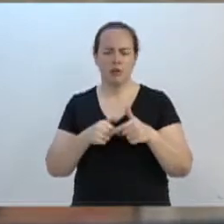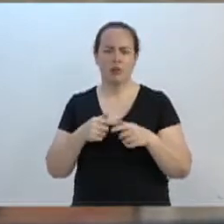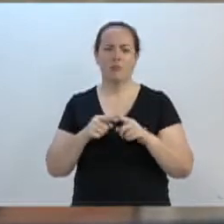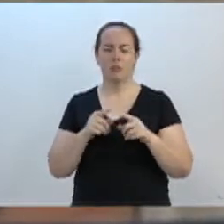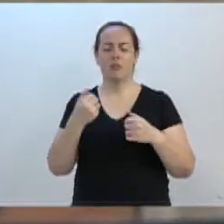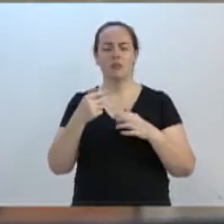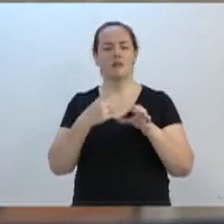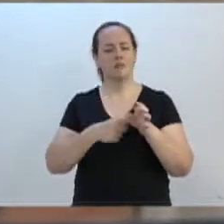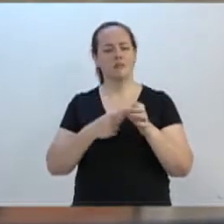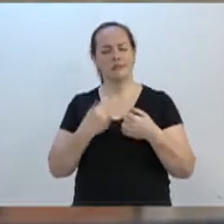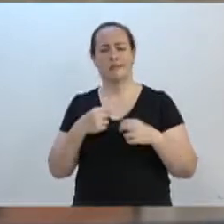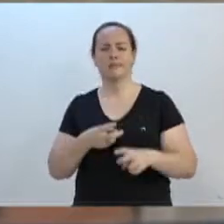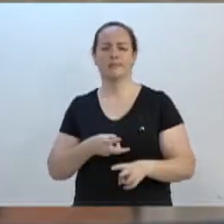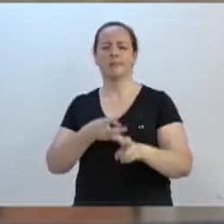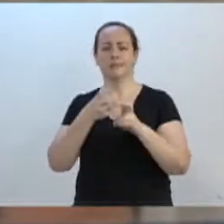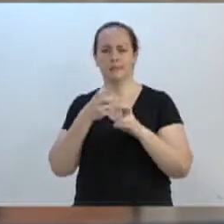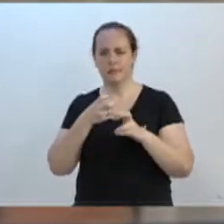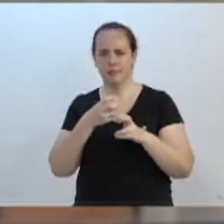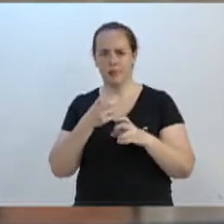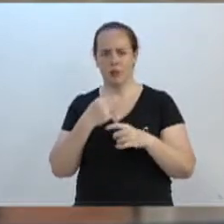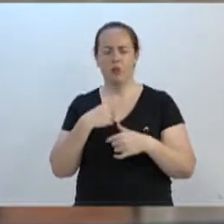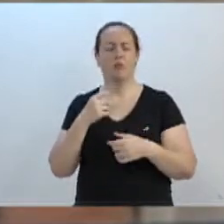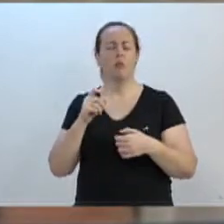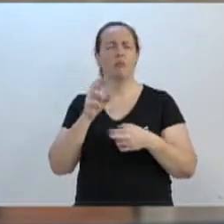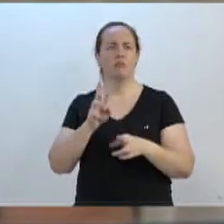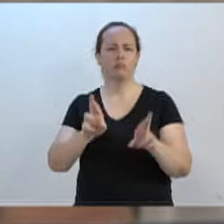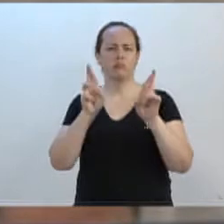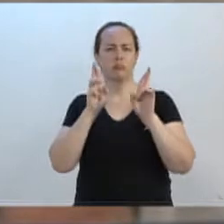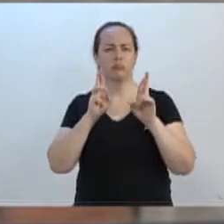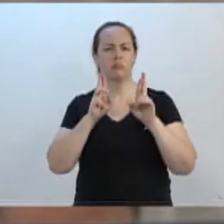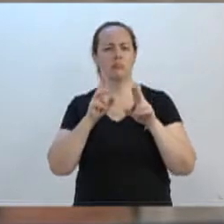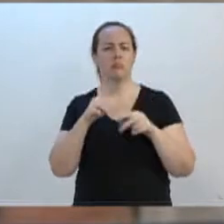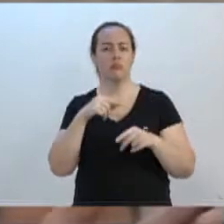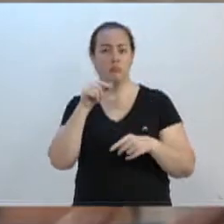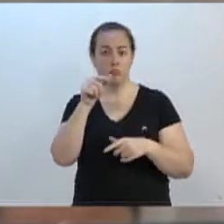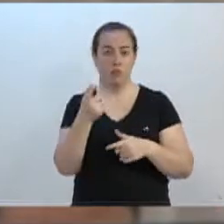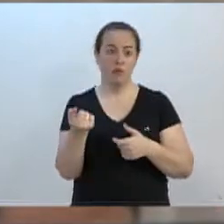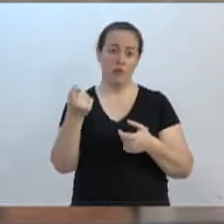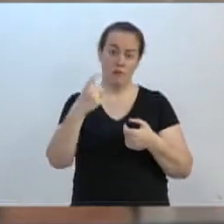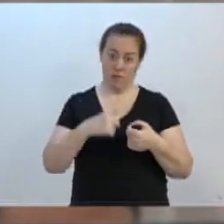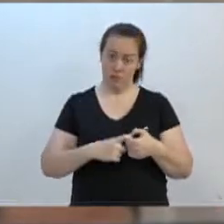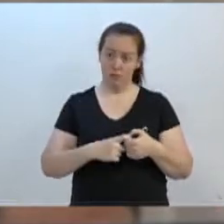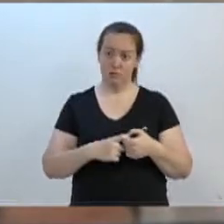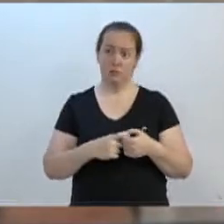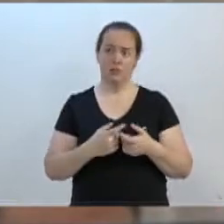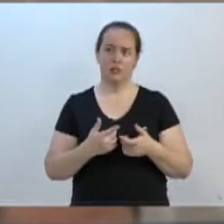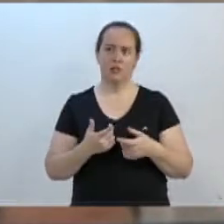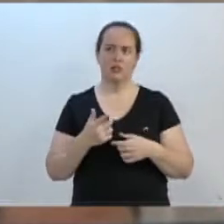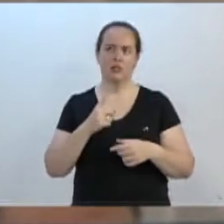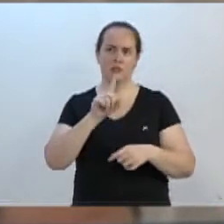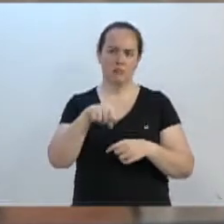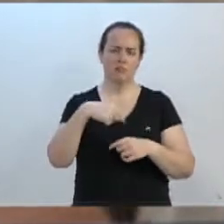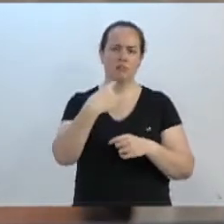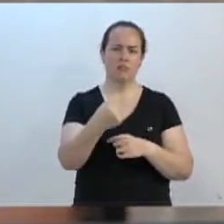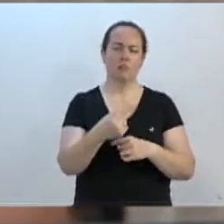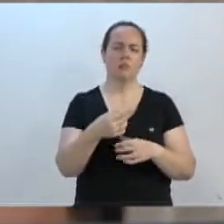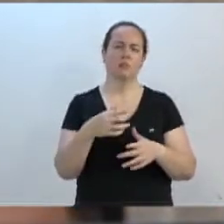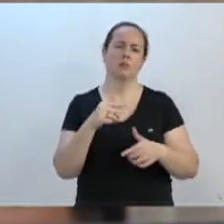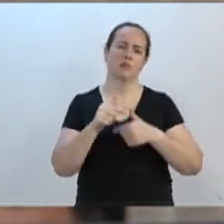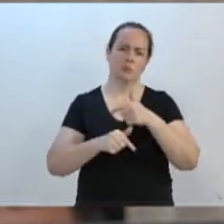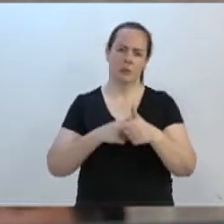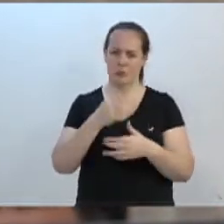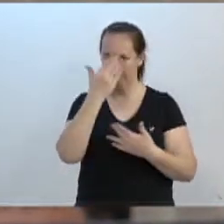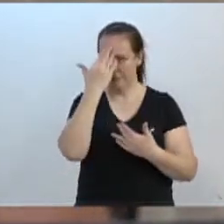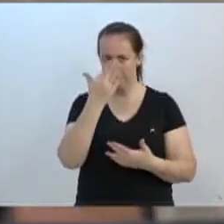cidade tem que reconhecer e eu, sinceramente, faço votos que o senhor esteja conosco aqui, quem sabe, né, conosco, na próxima legislatura. Muito